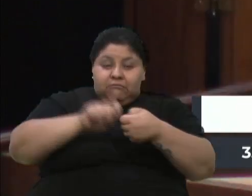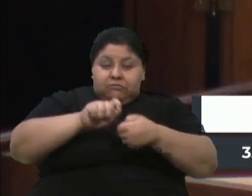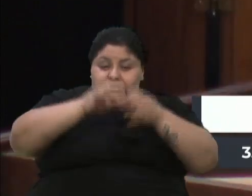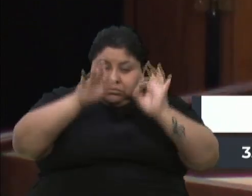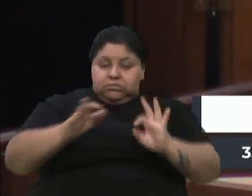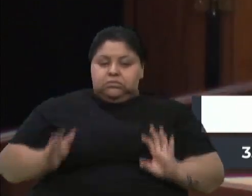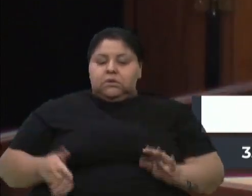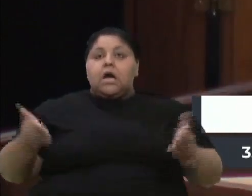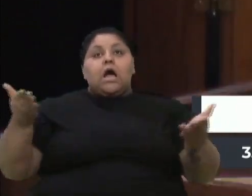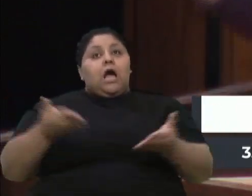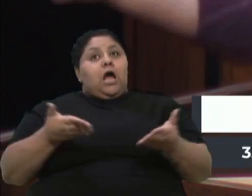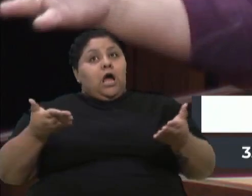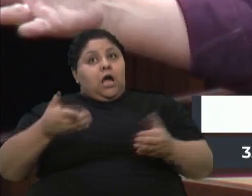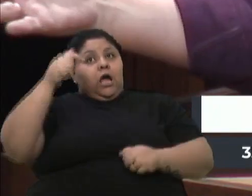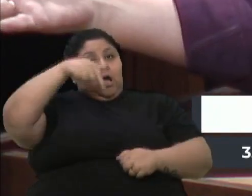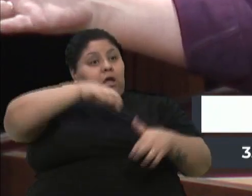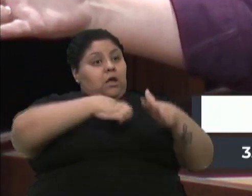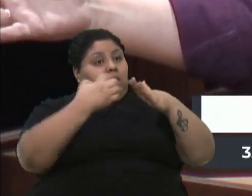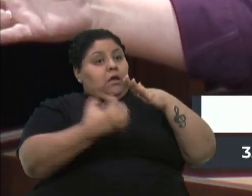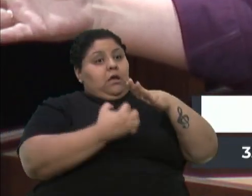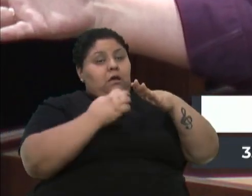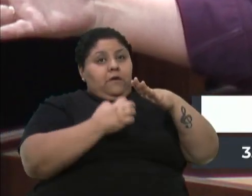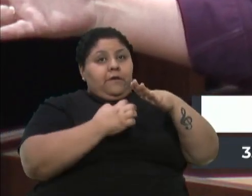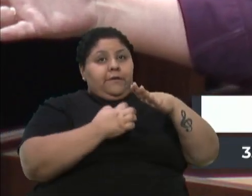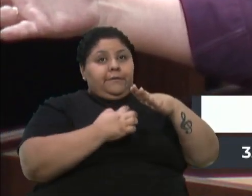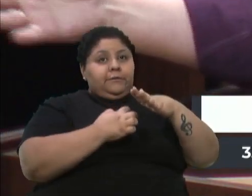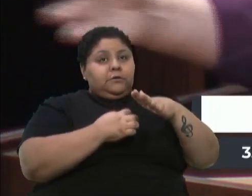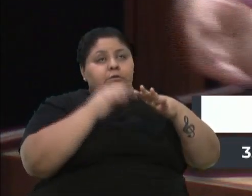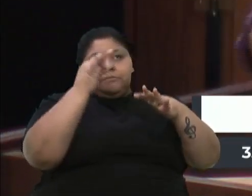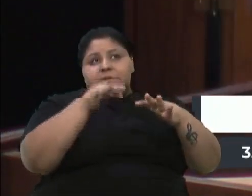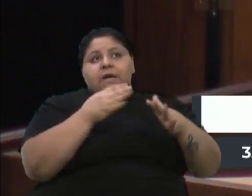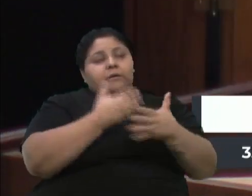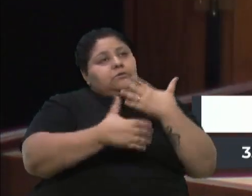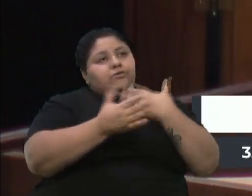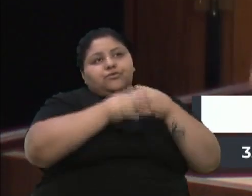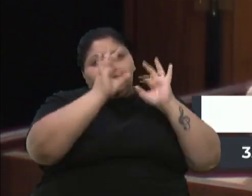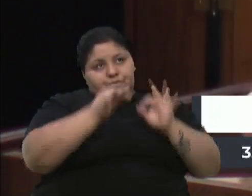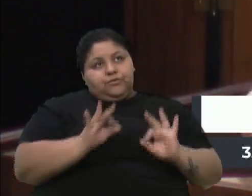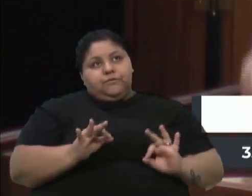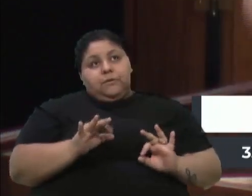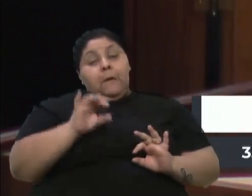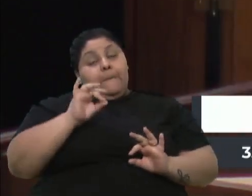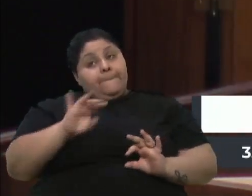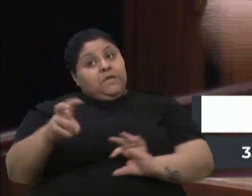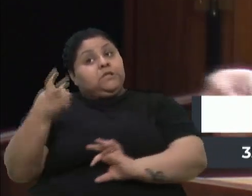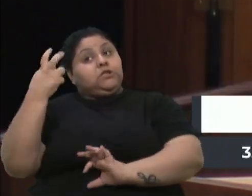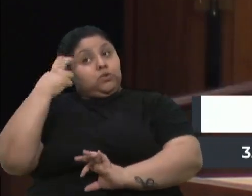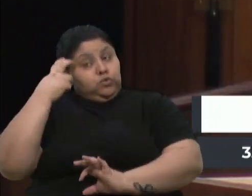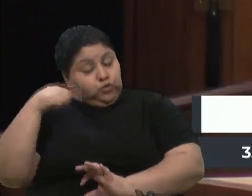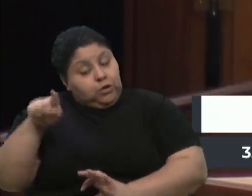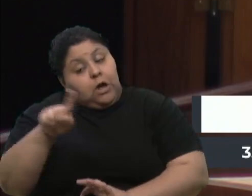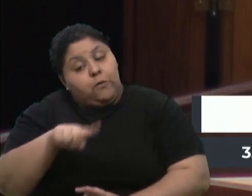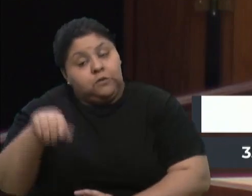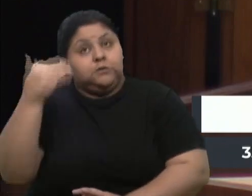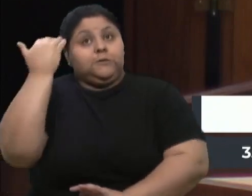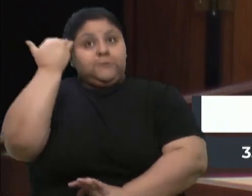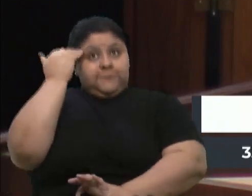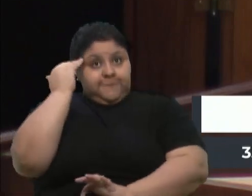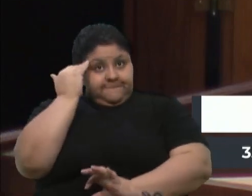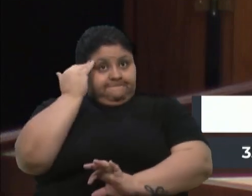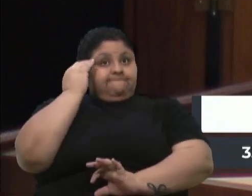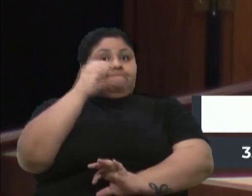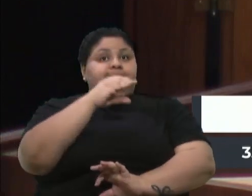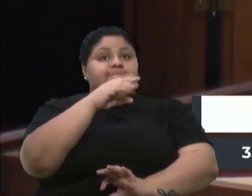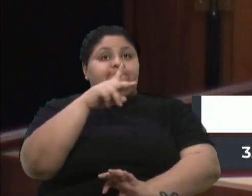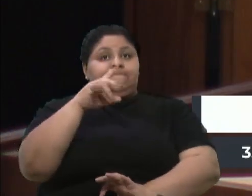esta empresa que está aí, não está uma maravilha. Só que aí é cultural. A gente sabe disso. As oitivas estão